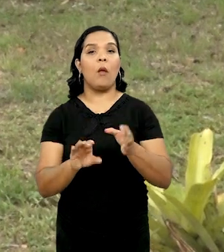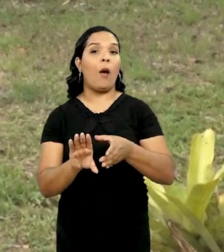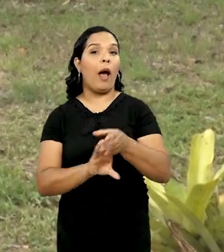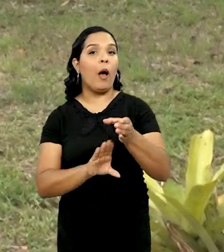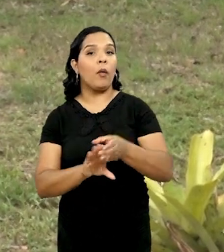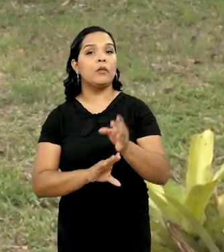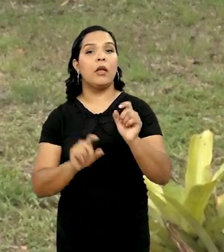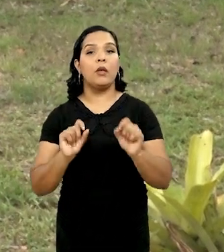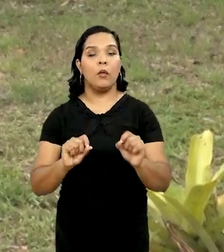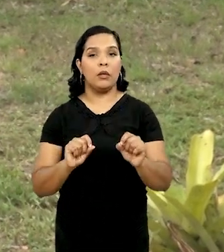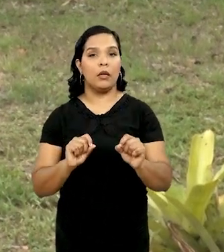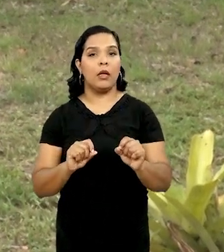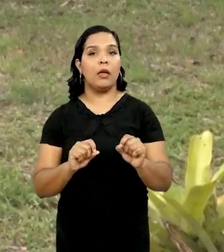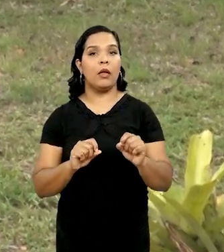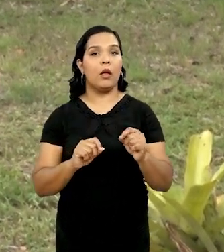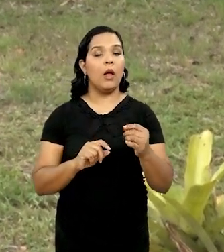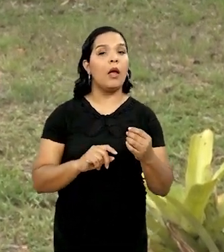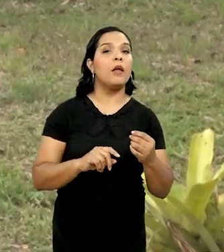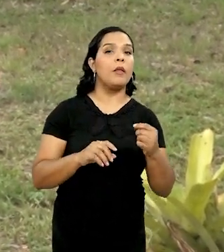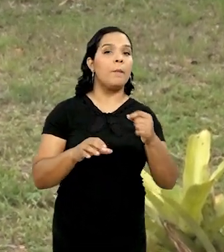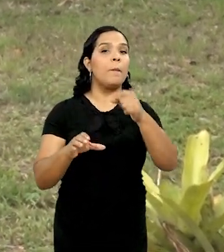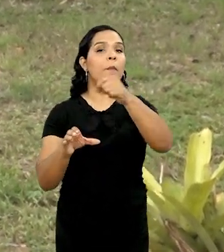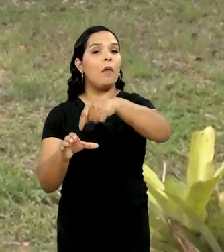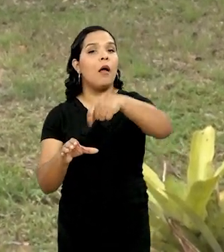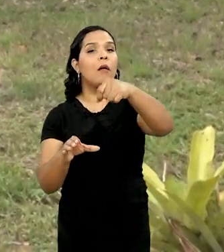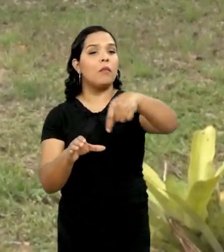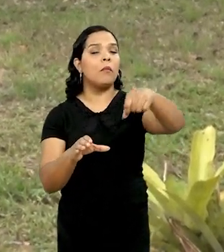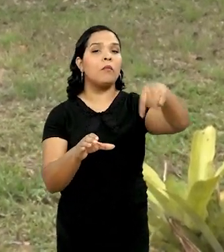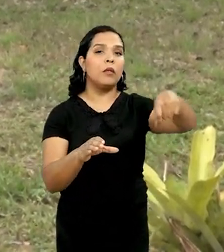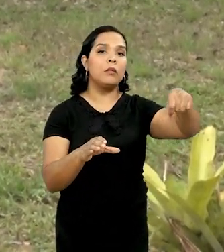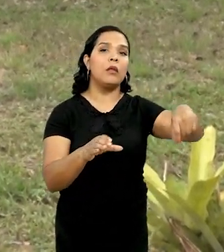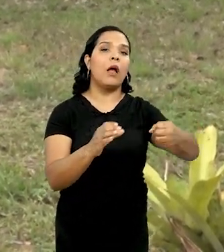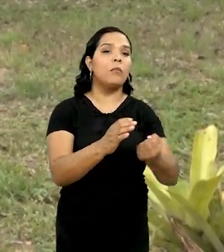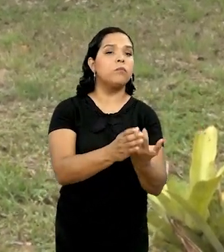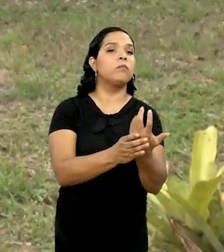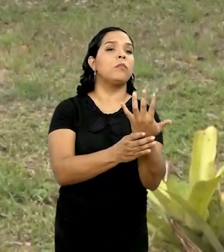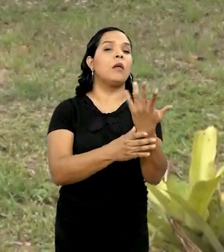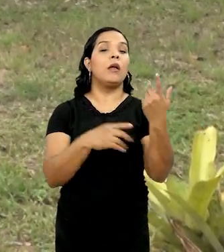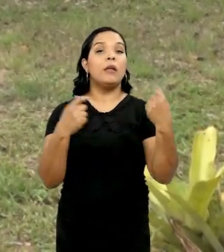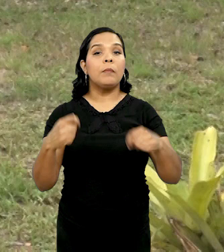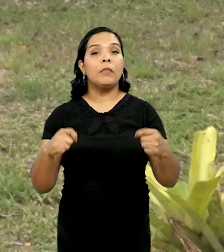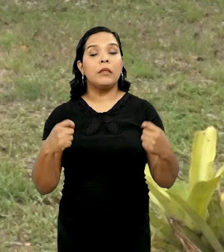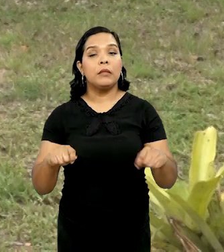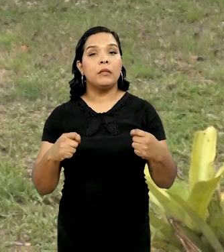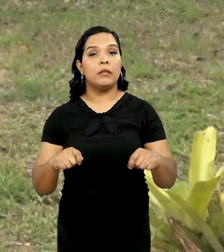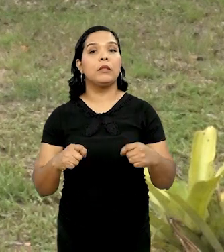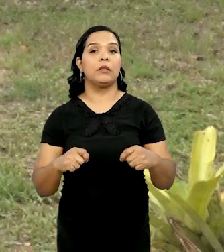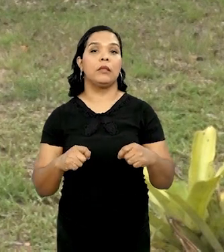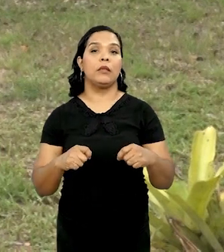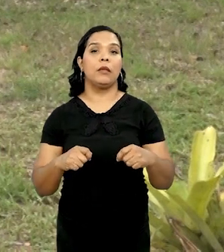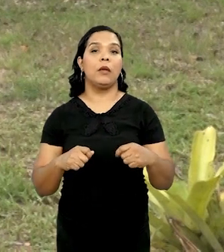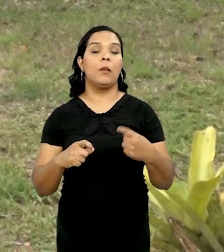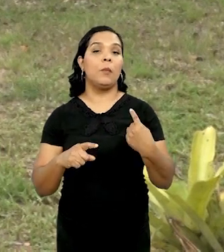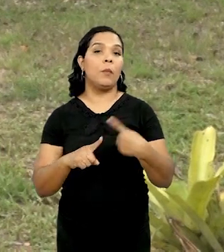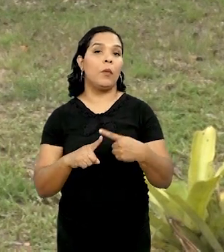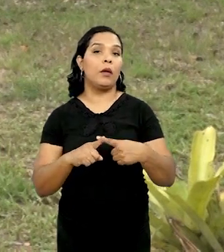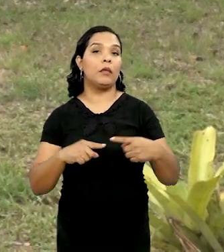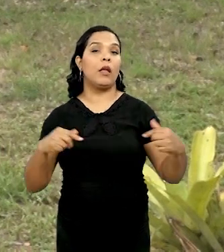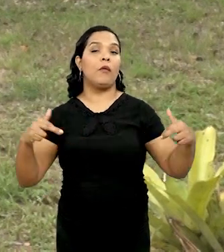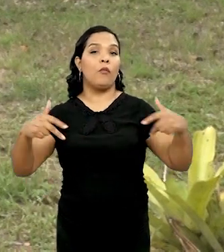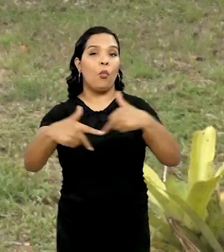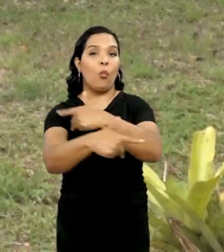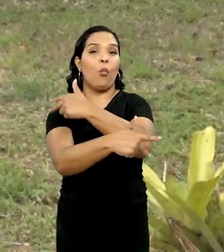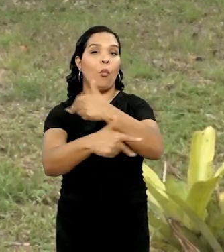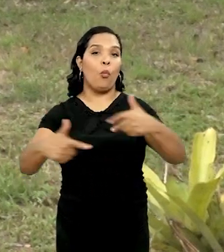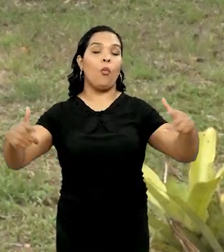aconselhável colocar alguns indivíduos ali, né? Principalmente porque são vias que tem bastante fluxo de pessoas